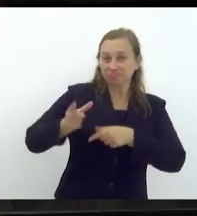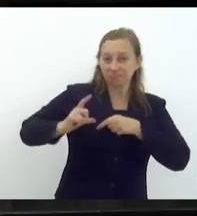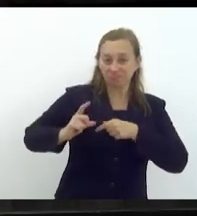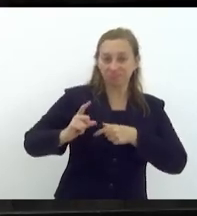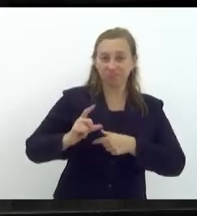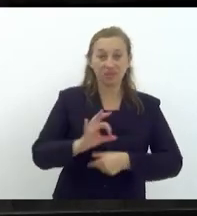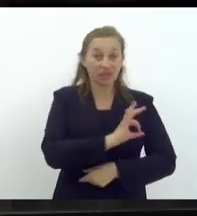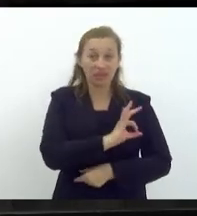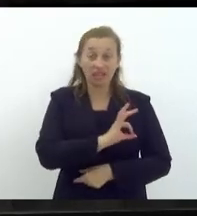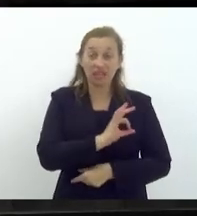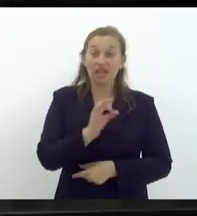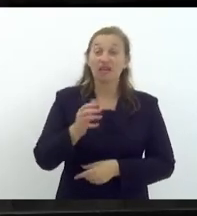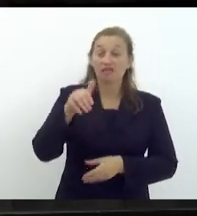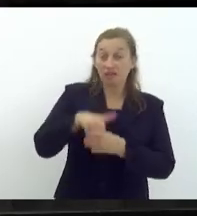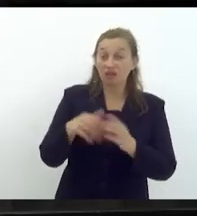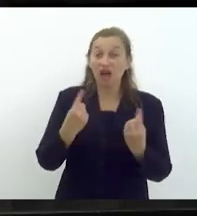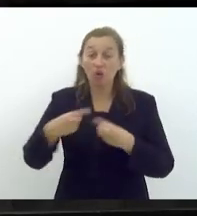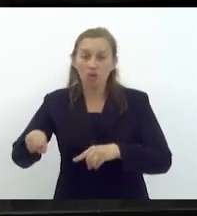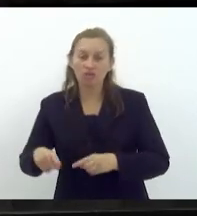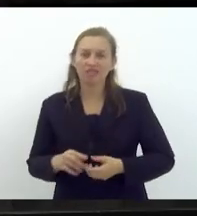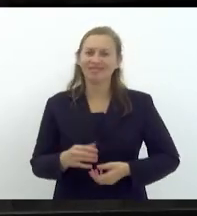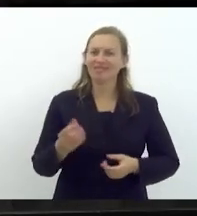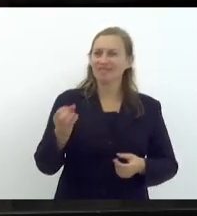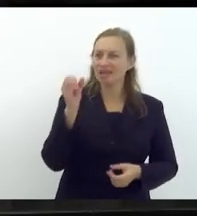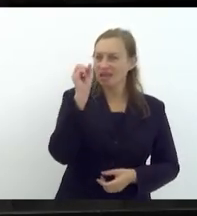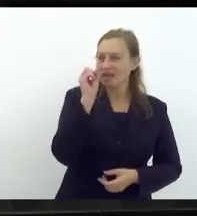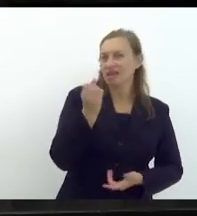É uma hipocrisia muito grande isso.